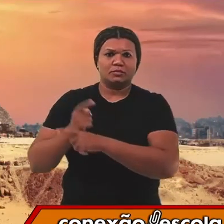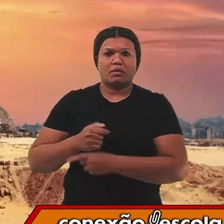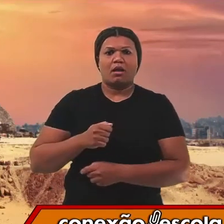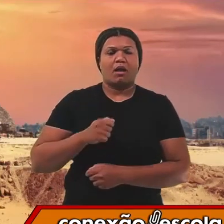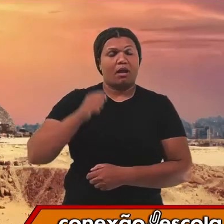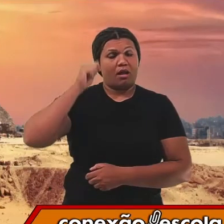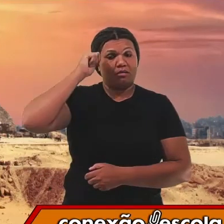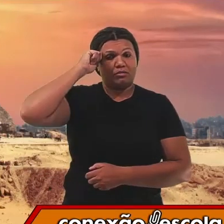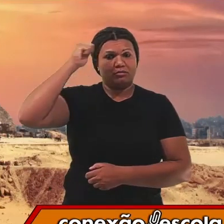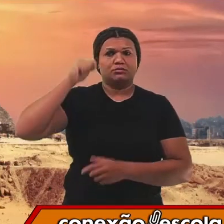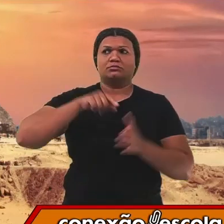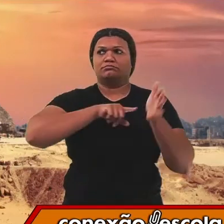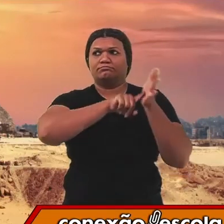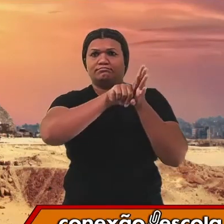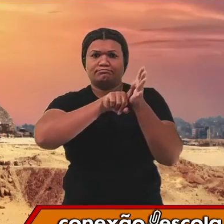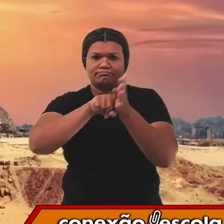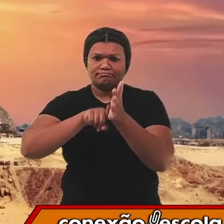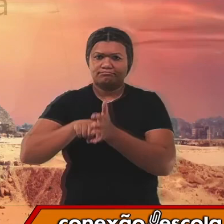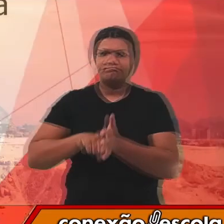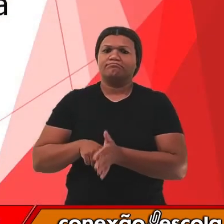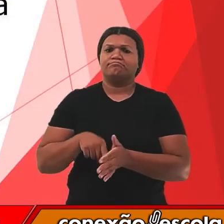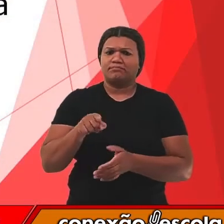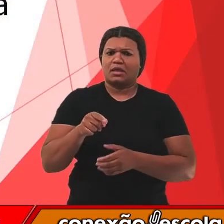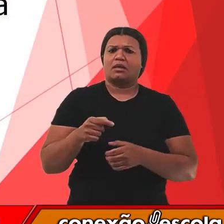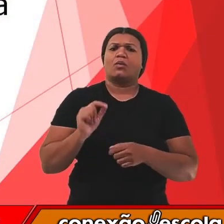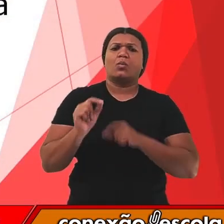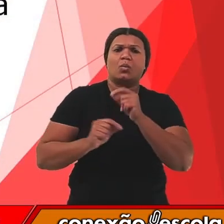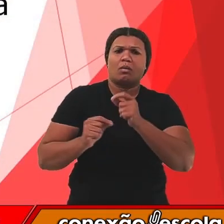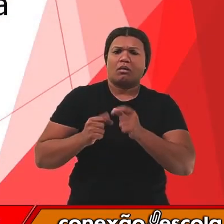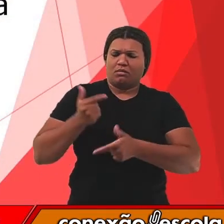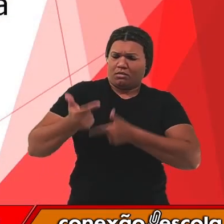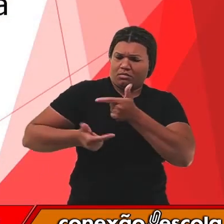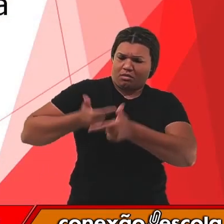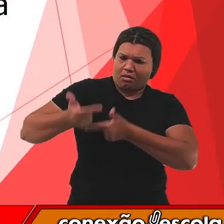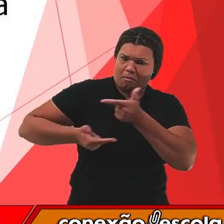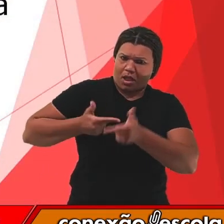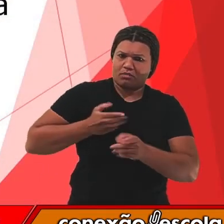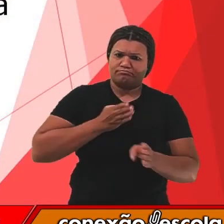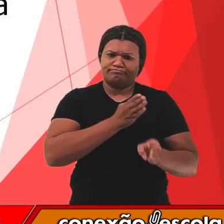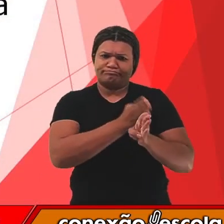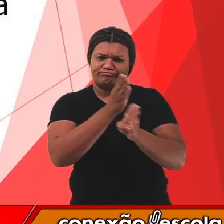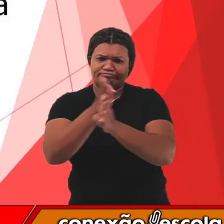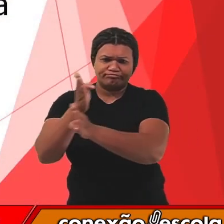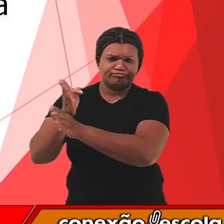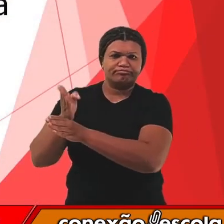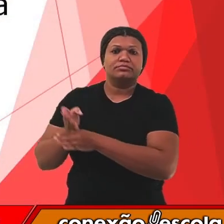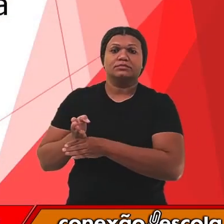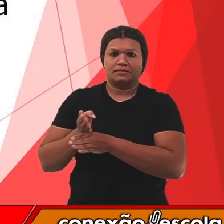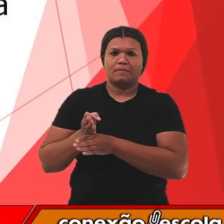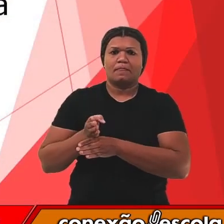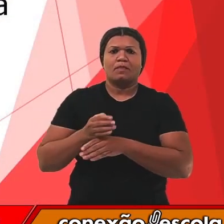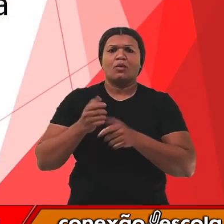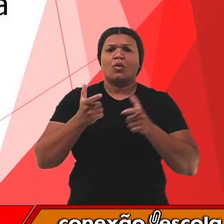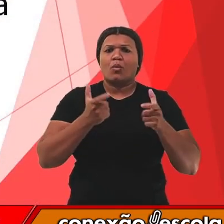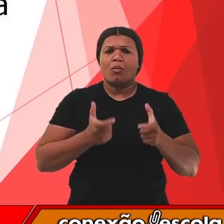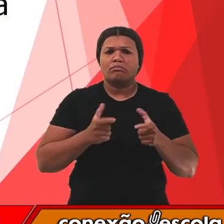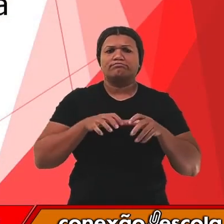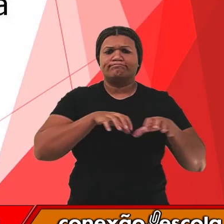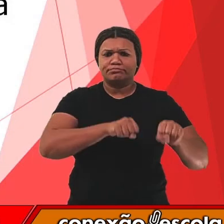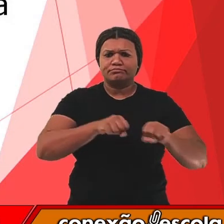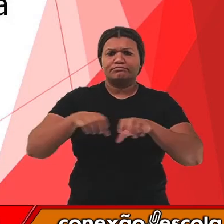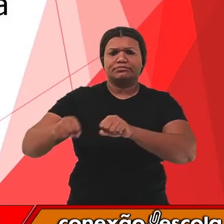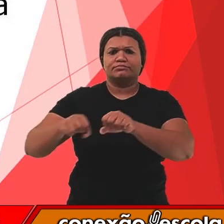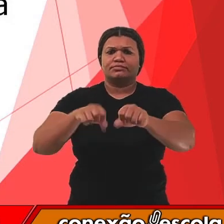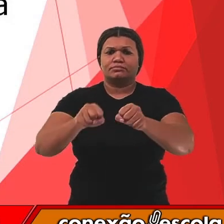Guidon em seu grande trabalho de investigação sobre o povoamento das Américas, possibilitando afirmar que o mesmo tem ocorrido